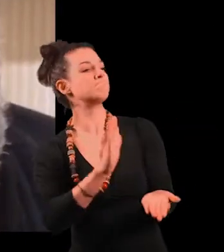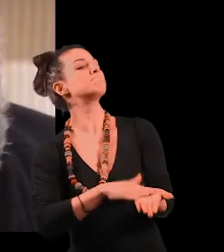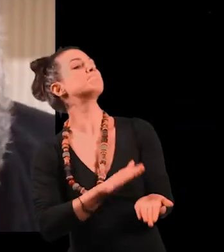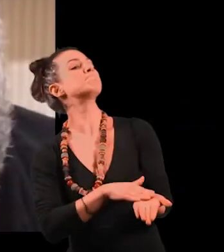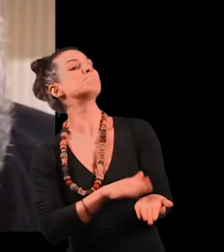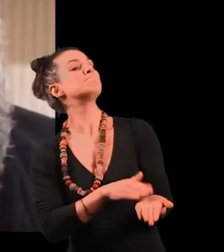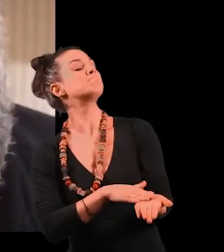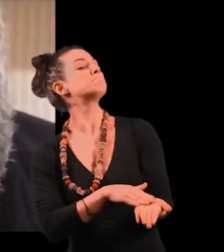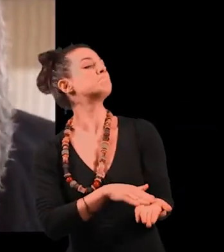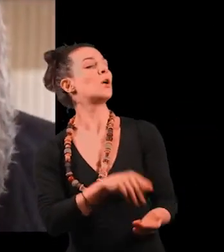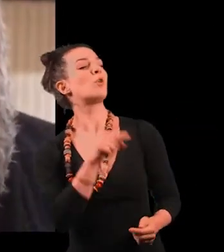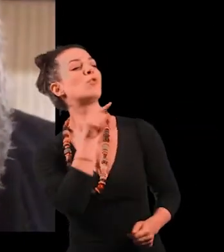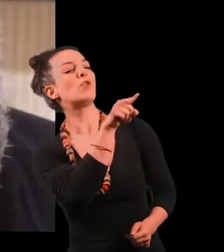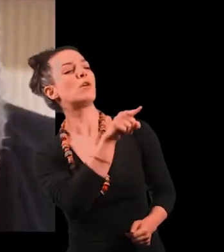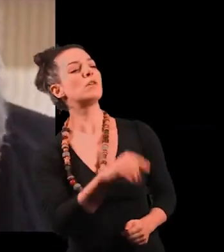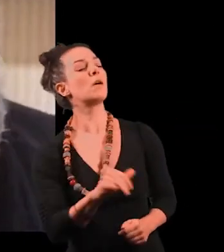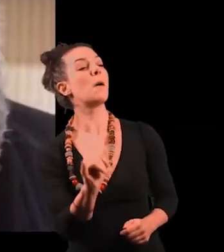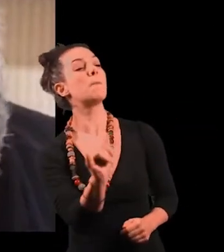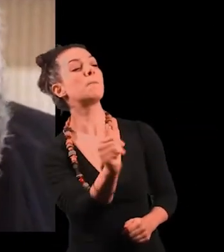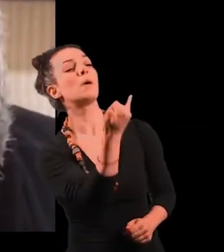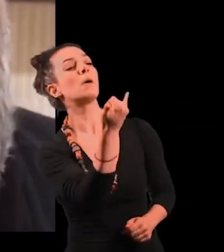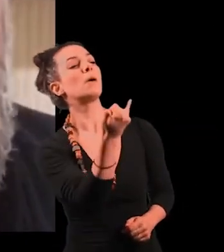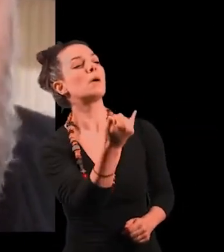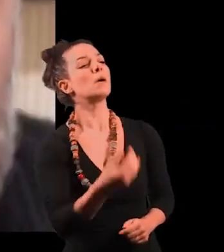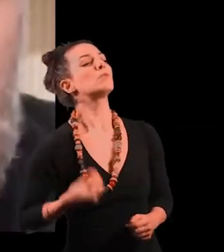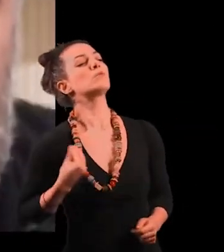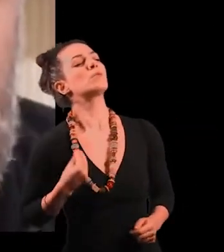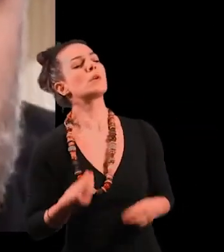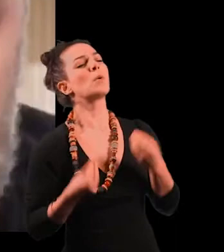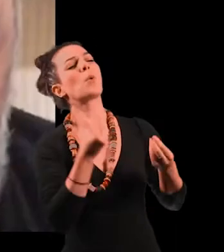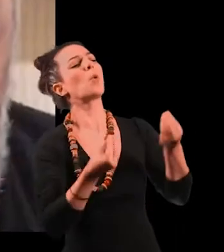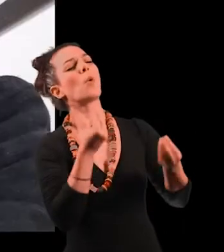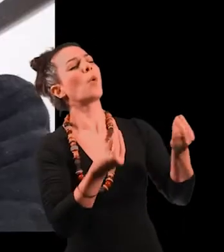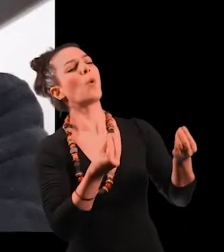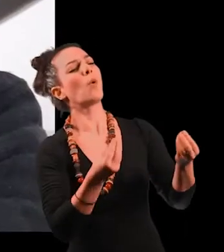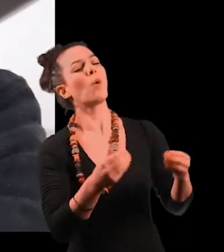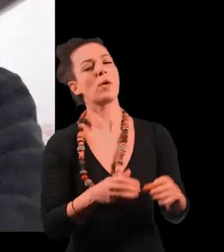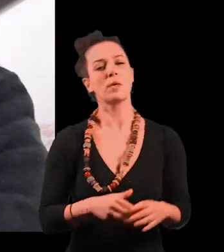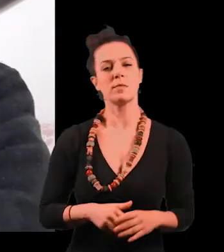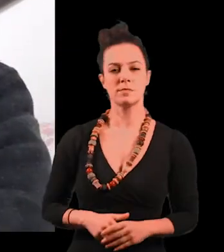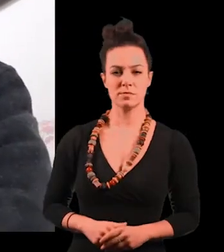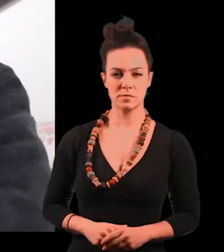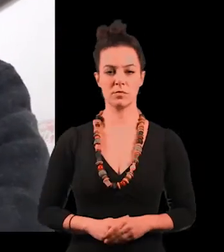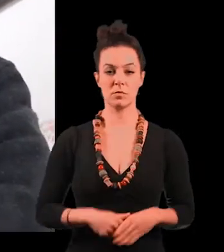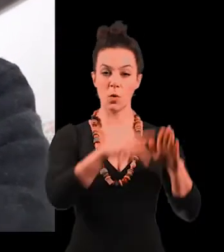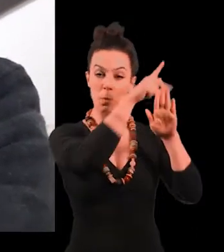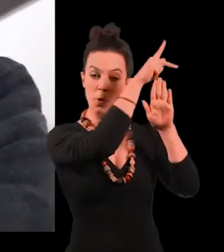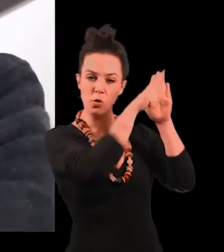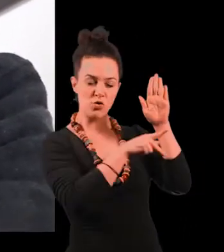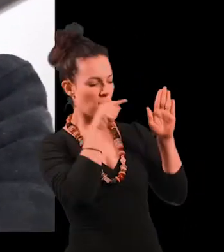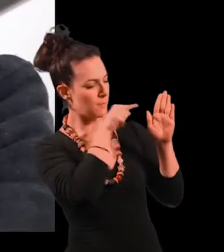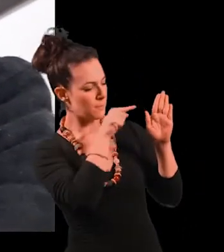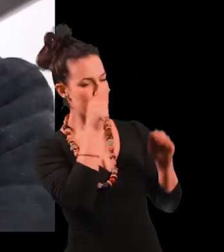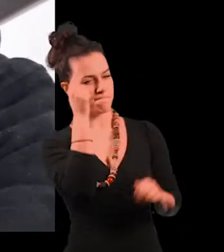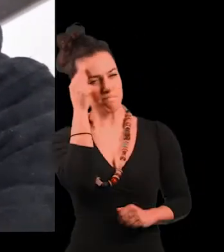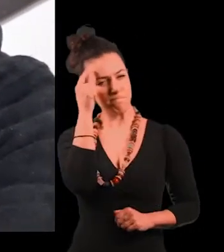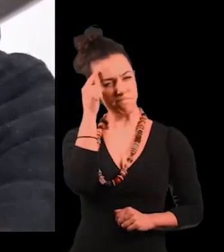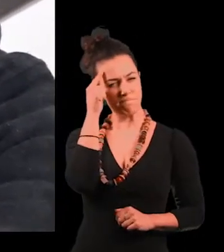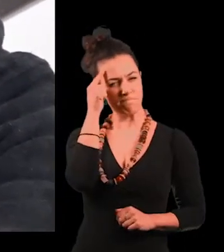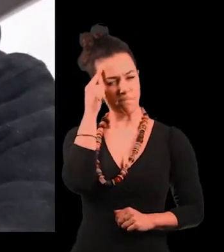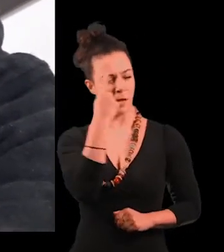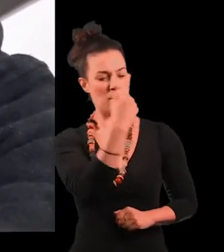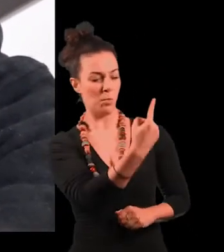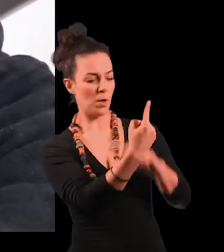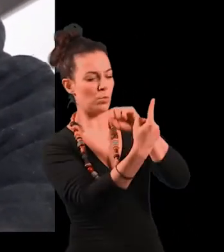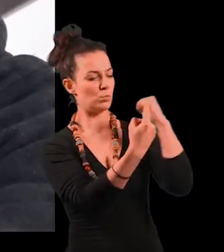balanço de como a humanidade passou o seu tempo na Terra. O projeto é também uma reflexão desse